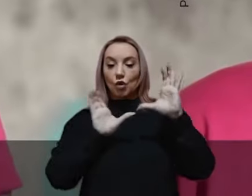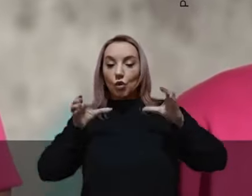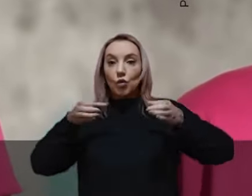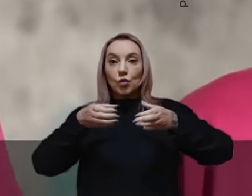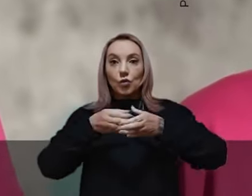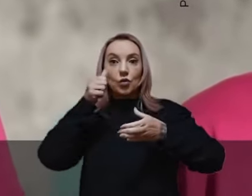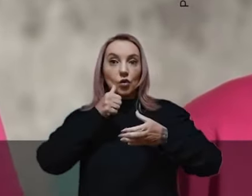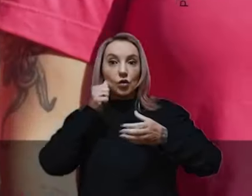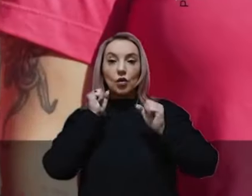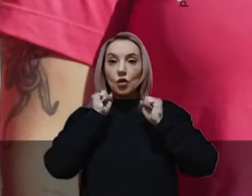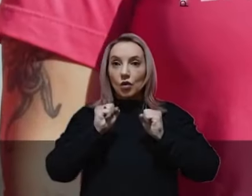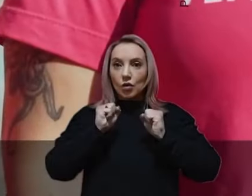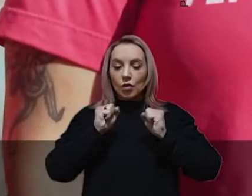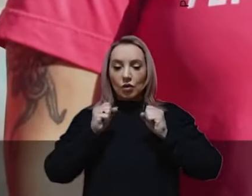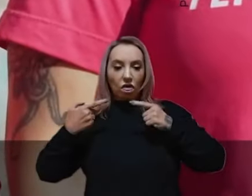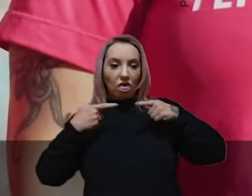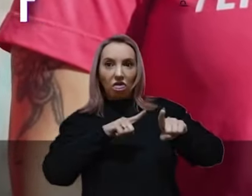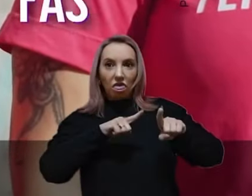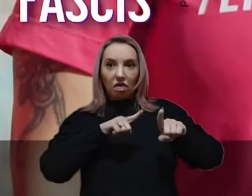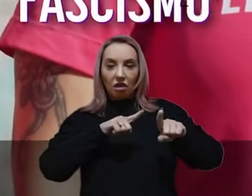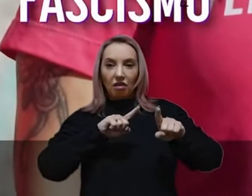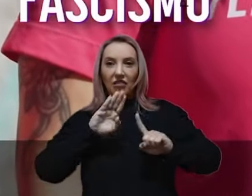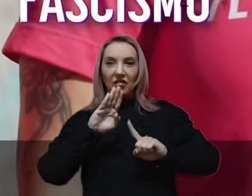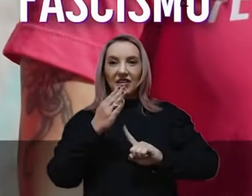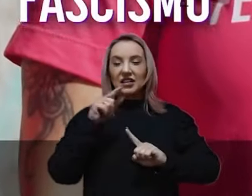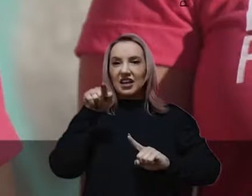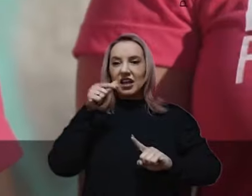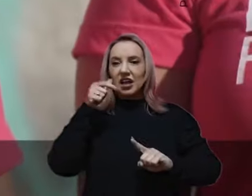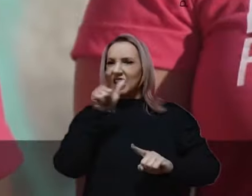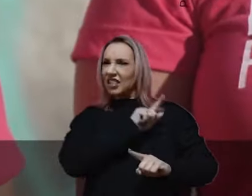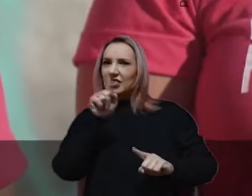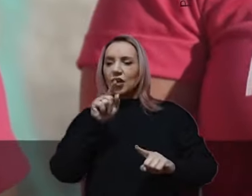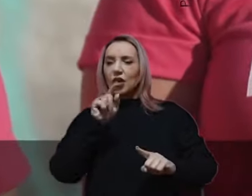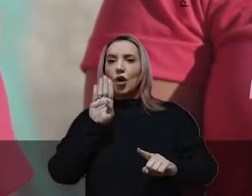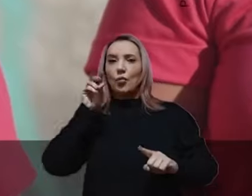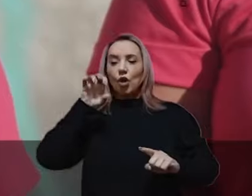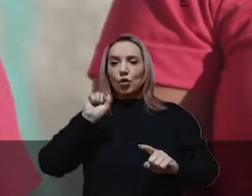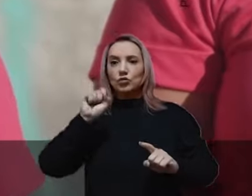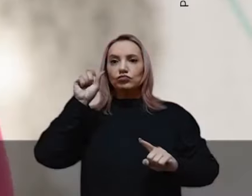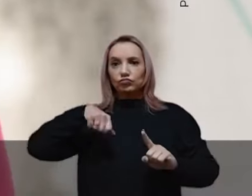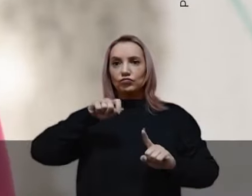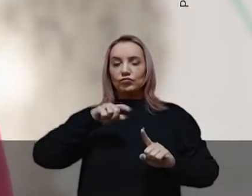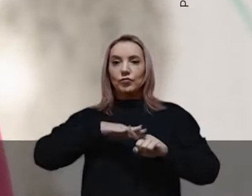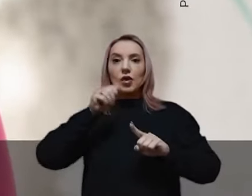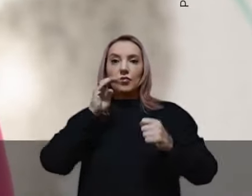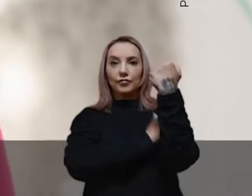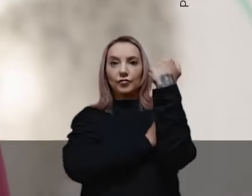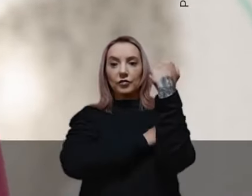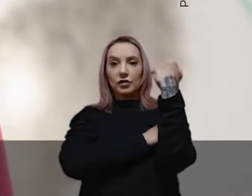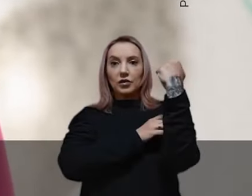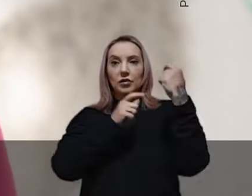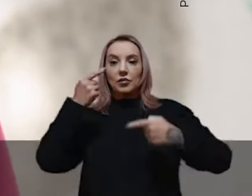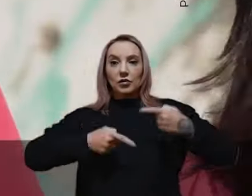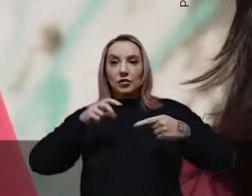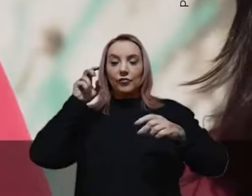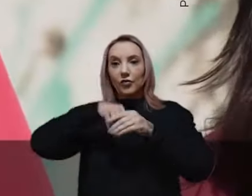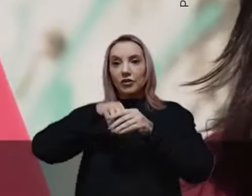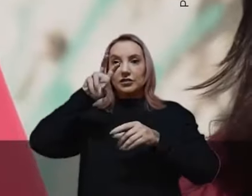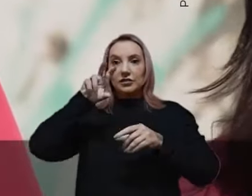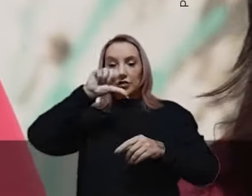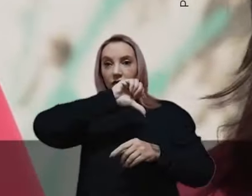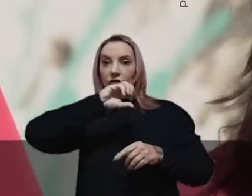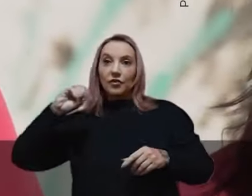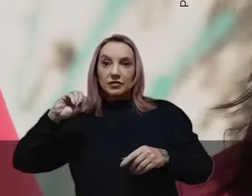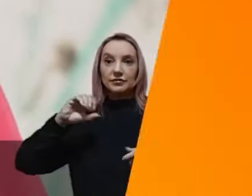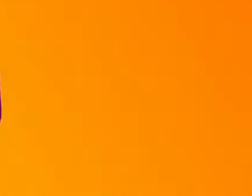feminismo é coletivo. As mulheres podem derrotar o fascismo. Eles não, bolos sim. Por mais feministas na política. Vote